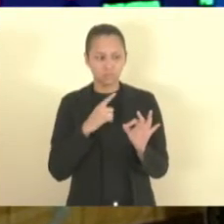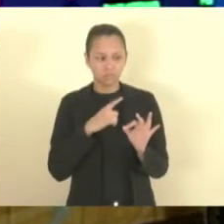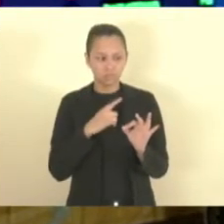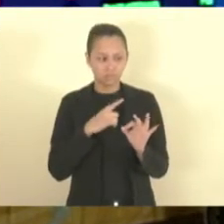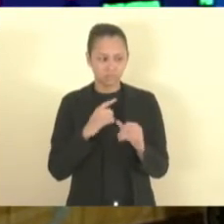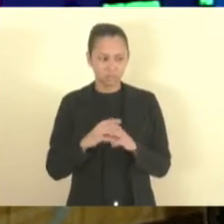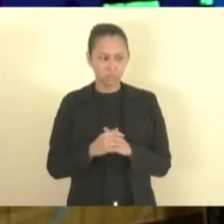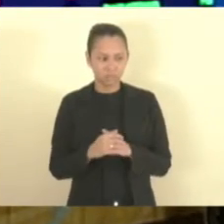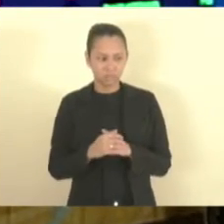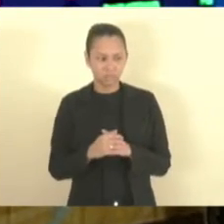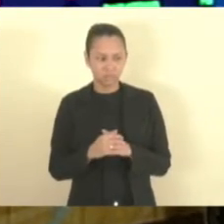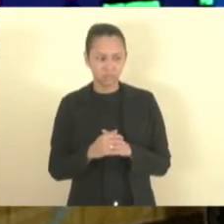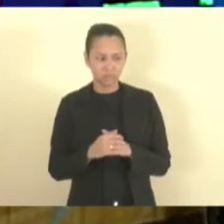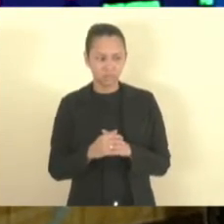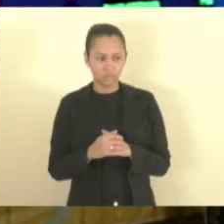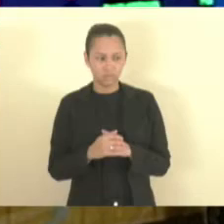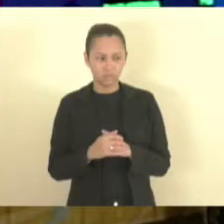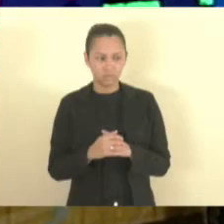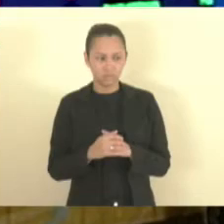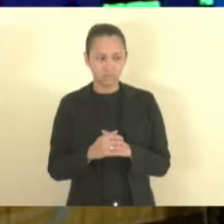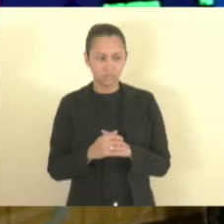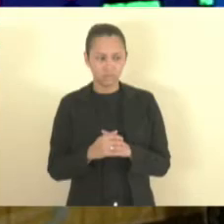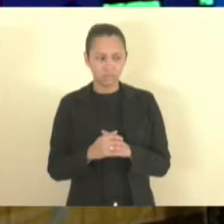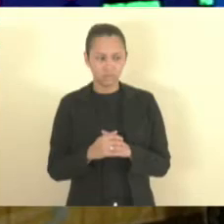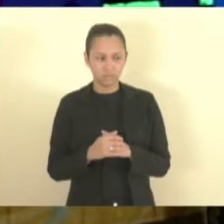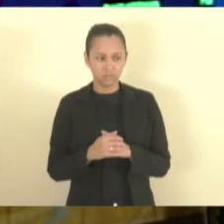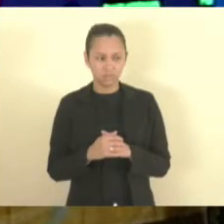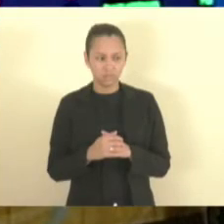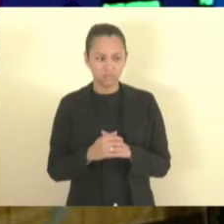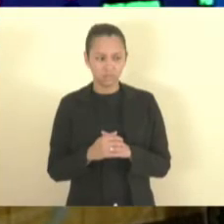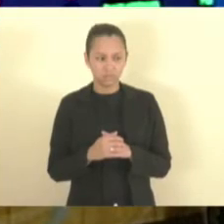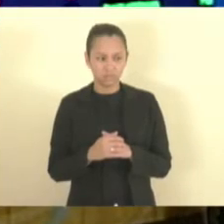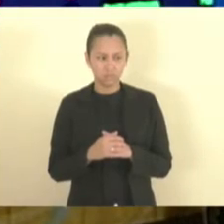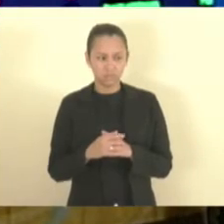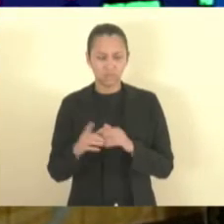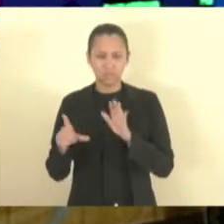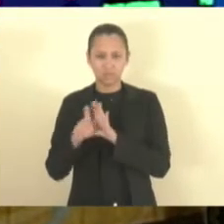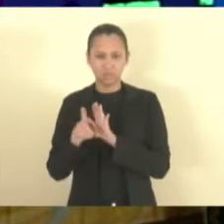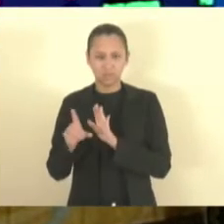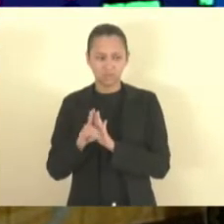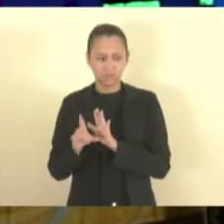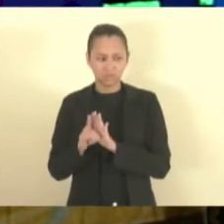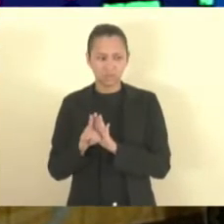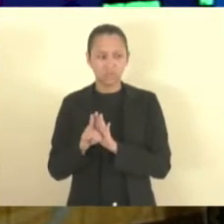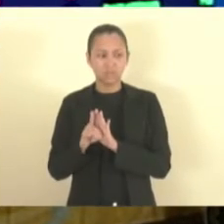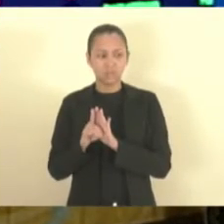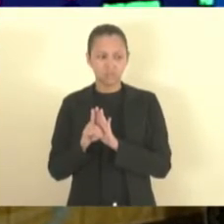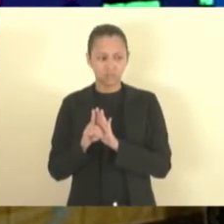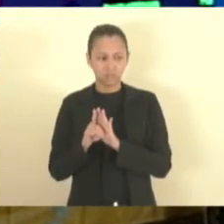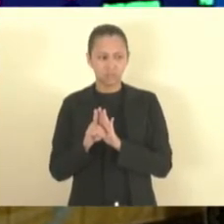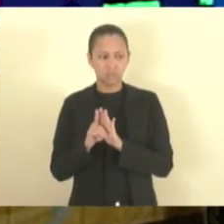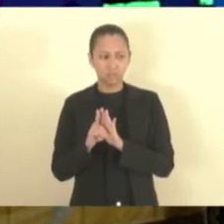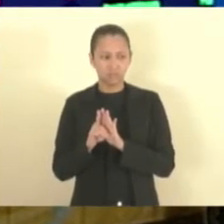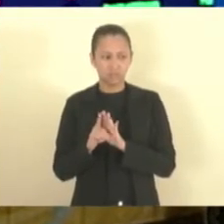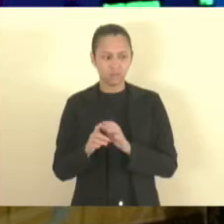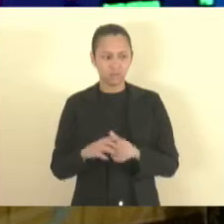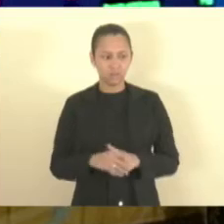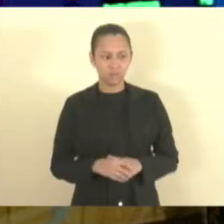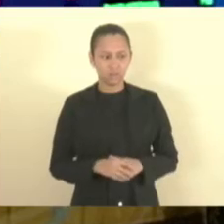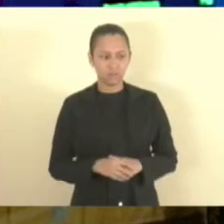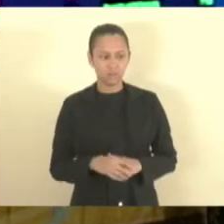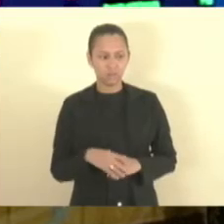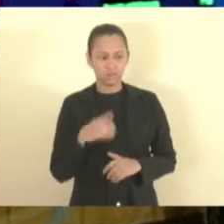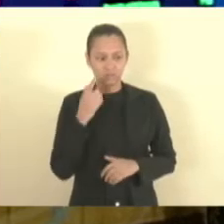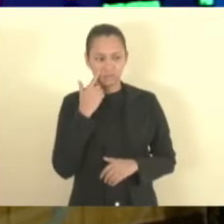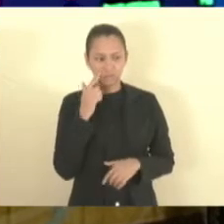uma sessão extraordinária para a votação do parecer da Lei de Diretrizes Orçamentárias, a LDO. Os trabalhos